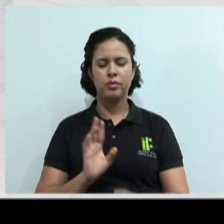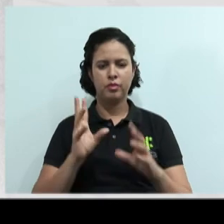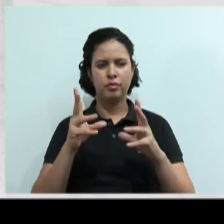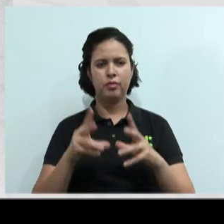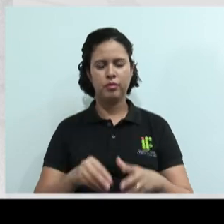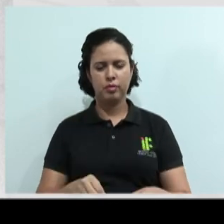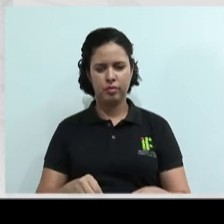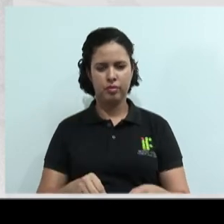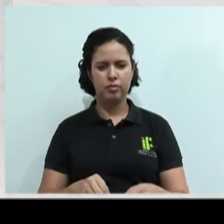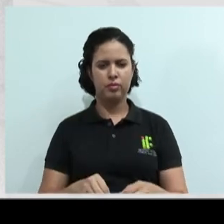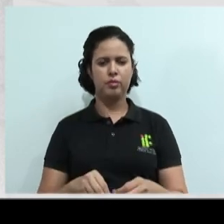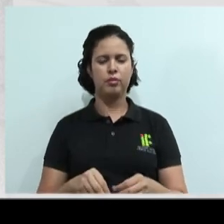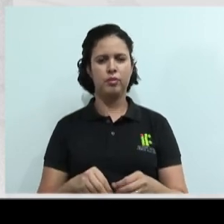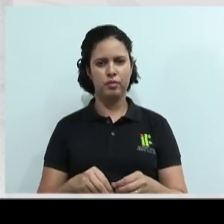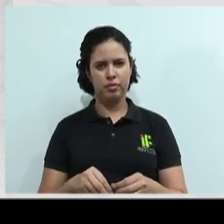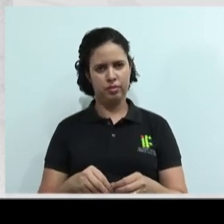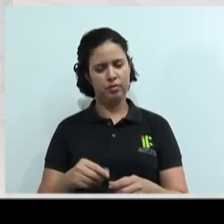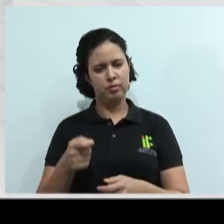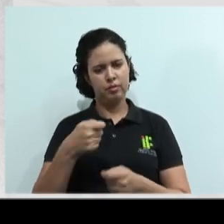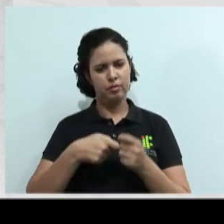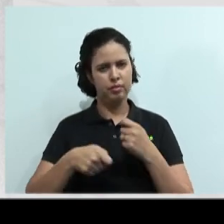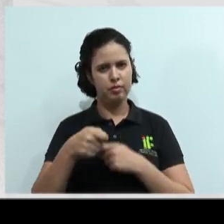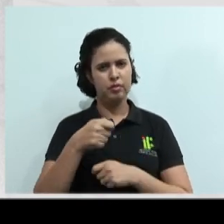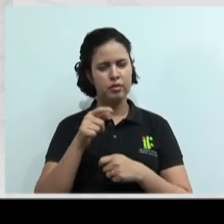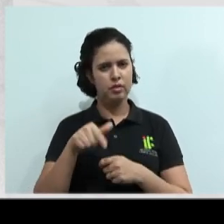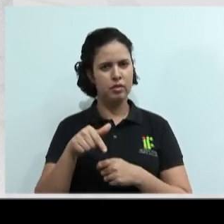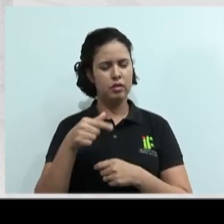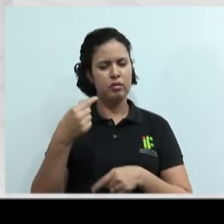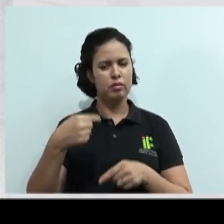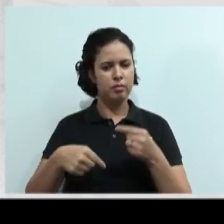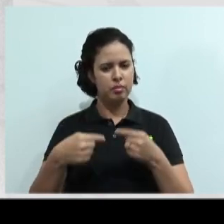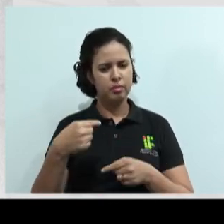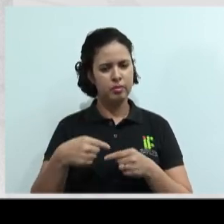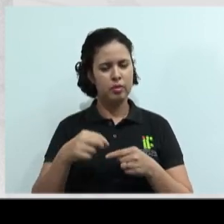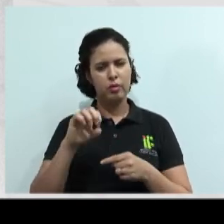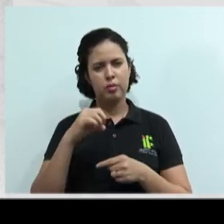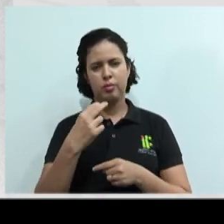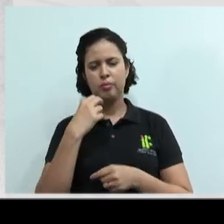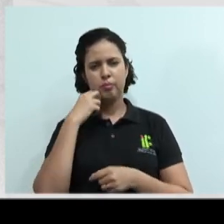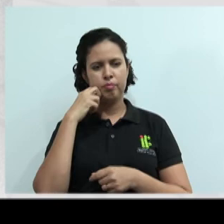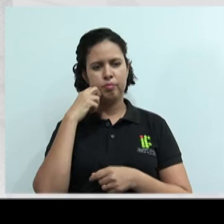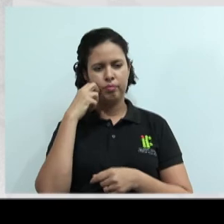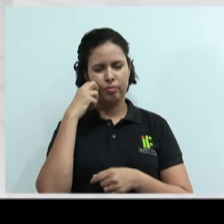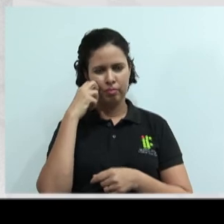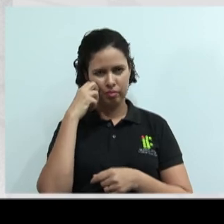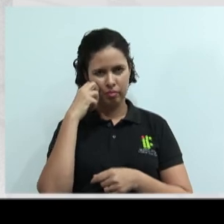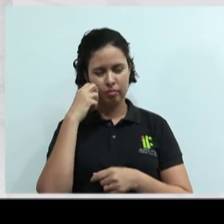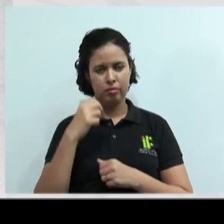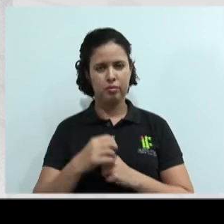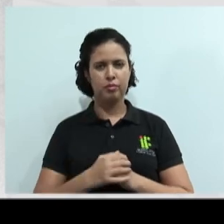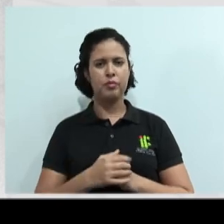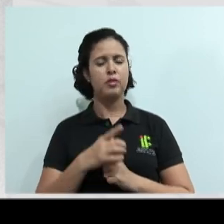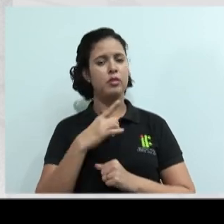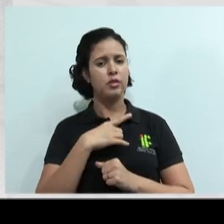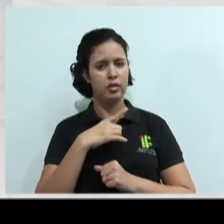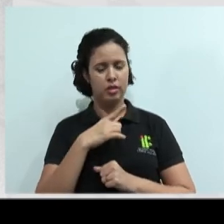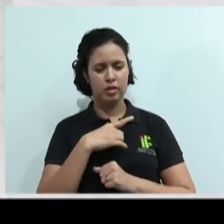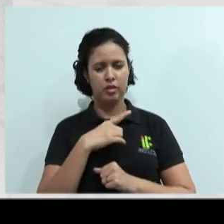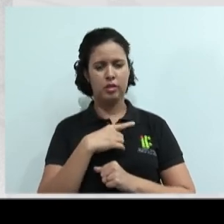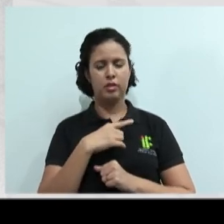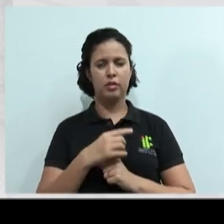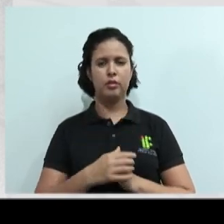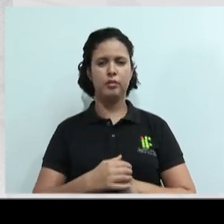negociação é um conflito? Ou eles ficaram mais acanhados aí na questão de número 5? Teve, teve aluno assim,